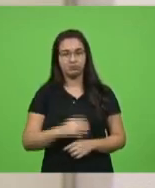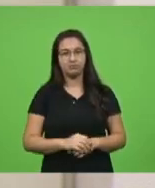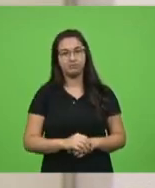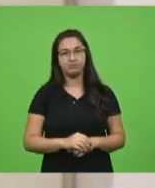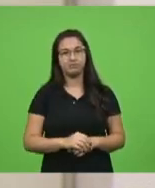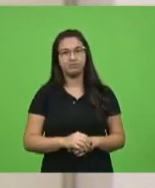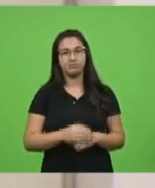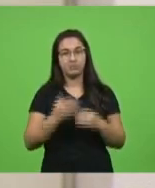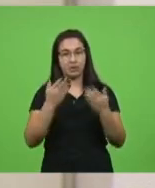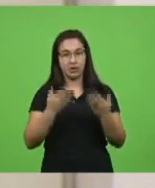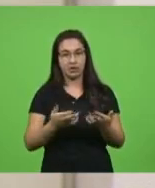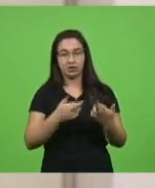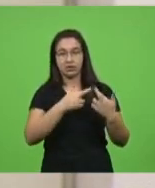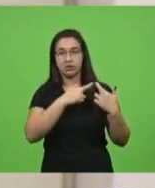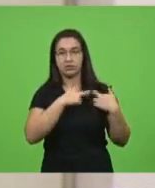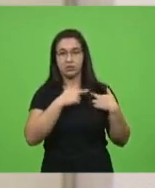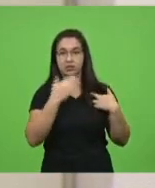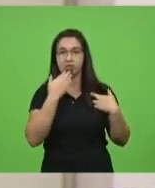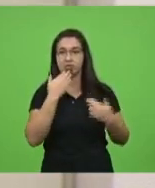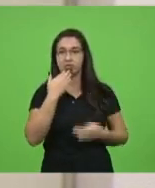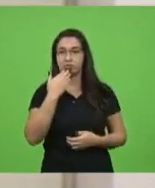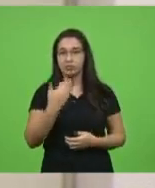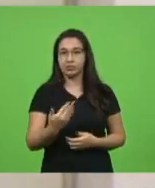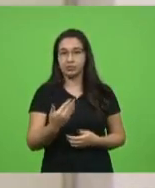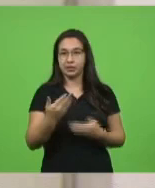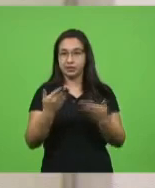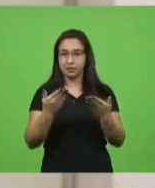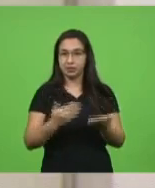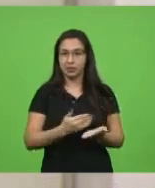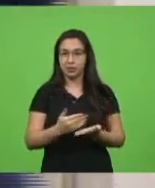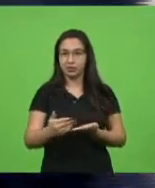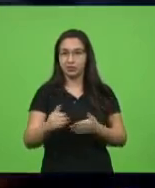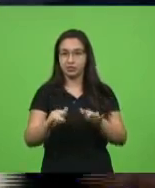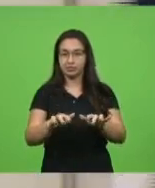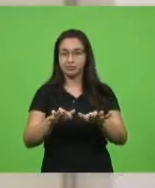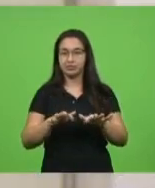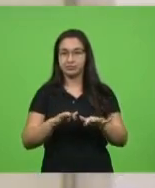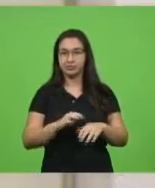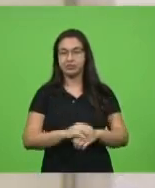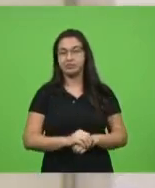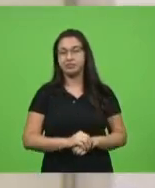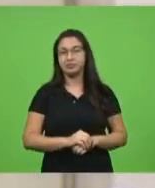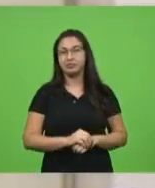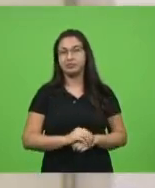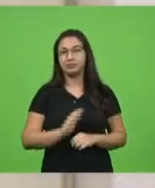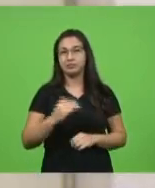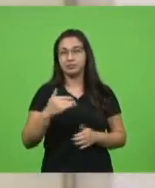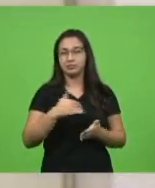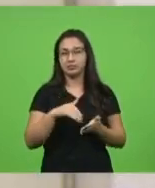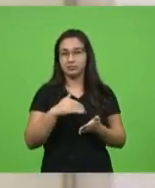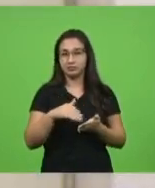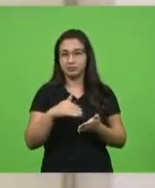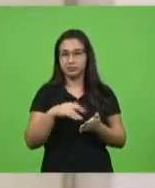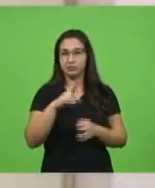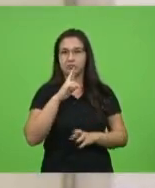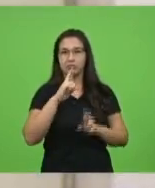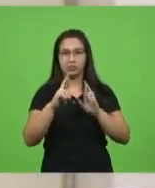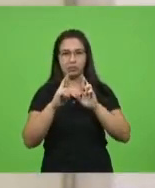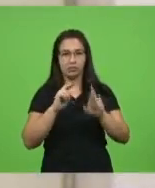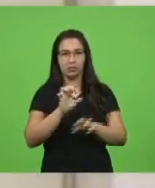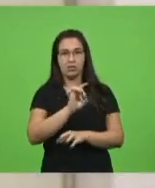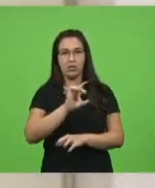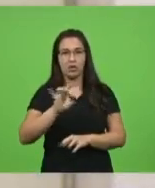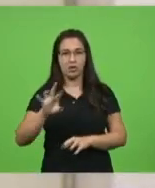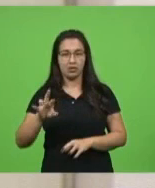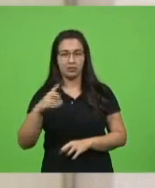de autores do requerimento que ensejou a sessão. Ato contínuo, o senhor secretário respondeu aos questionamentos dos senhores deputados